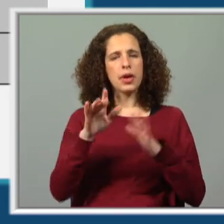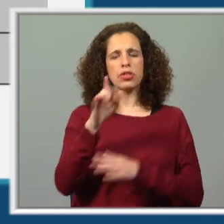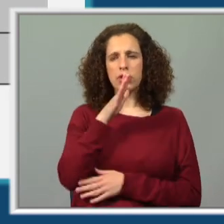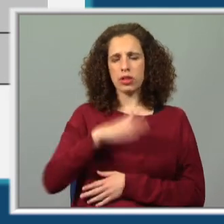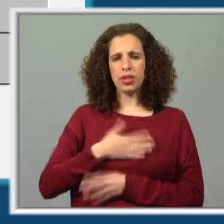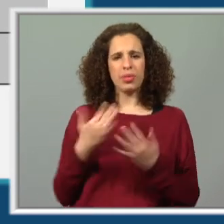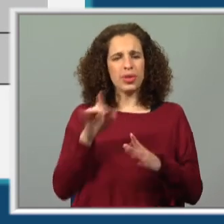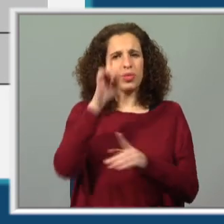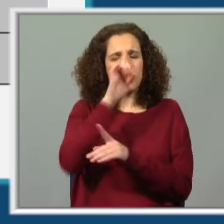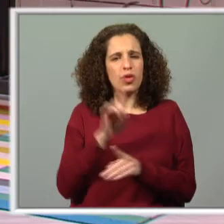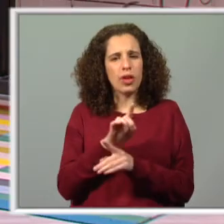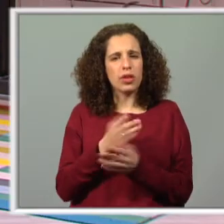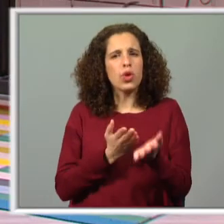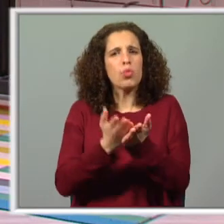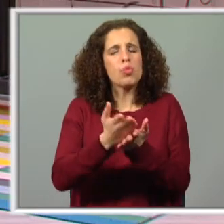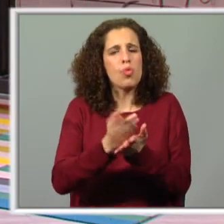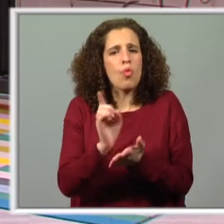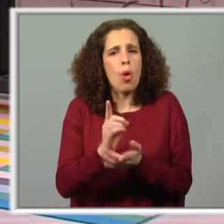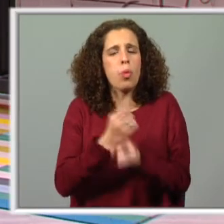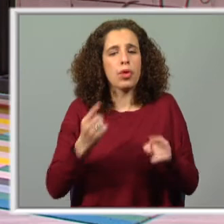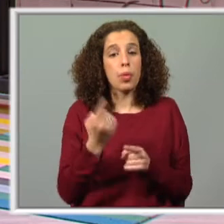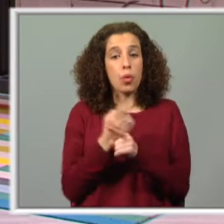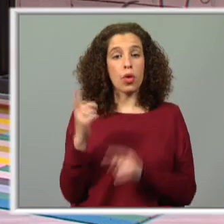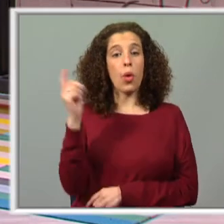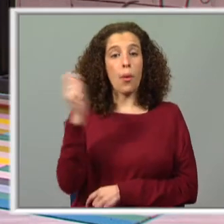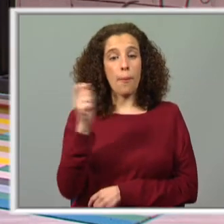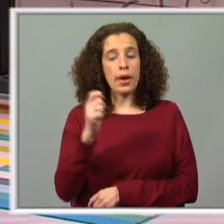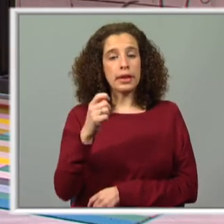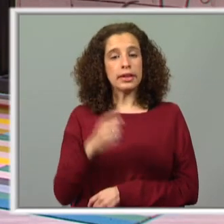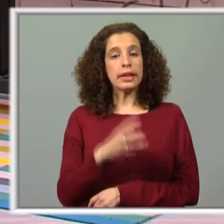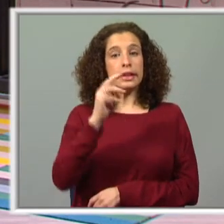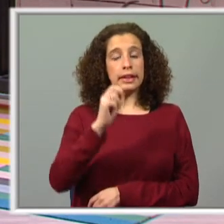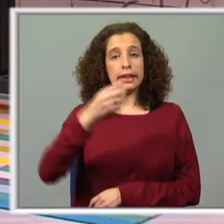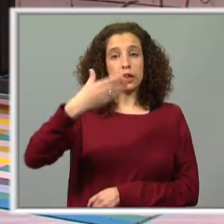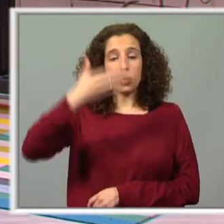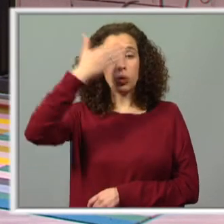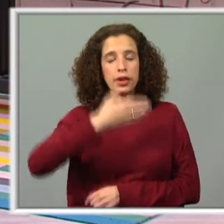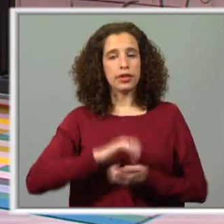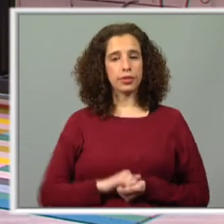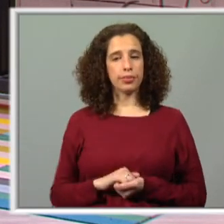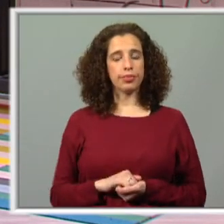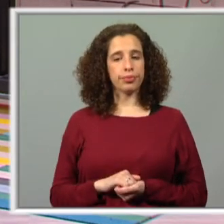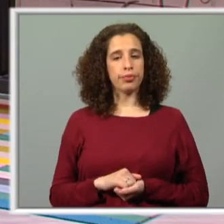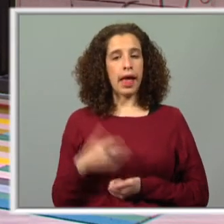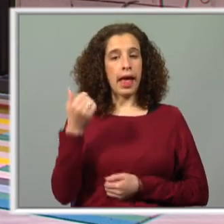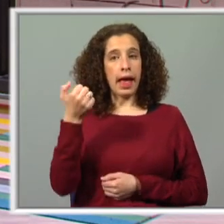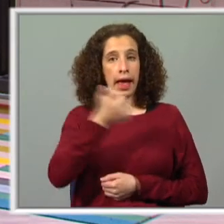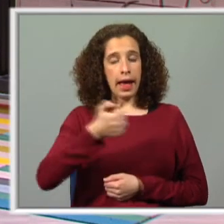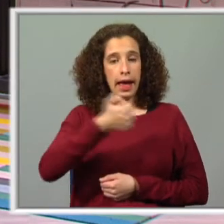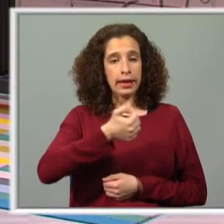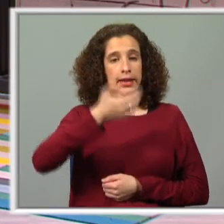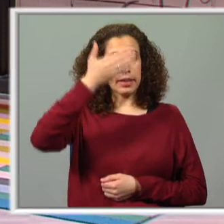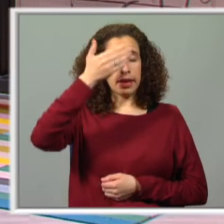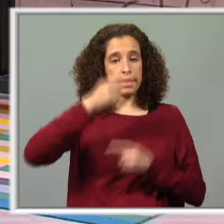dizem, mas estamos ao professor, mas porquê que não continuou? Porque este mês tem 31 dias. Portanto, a quinta semana deste